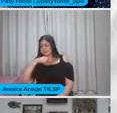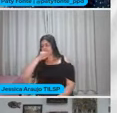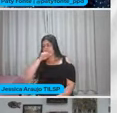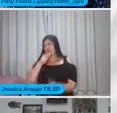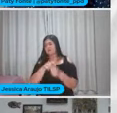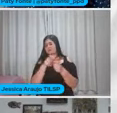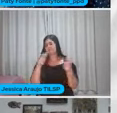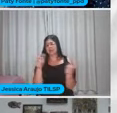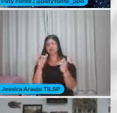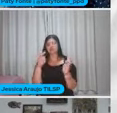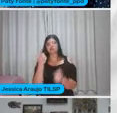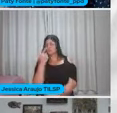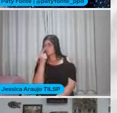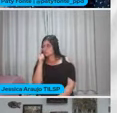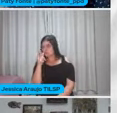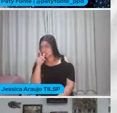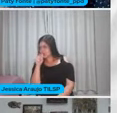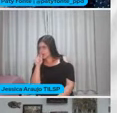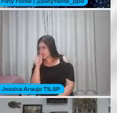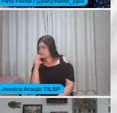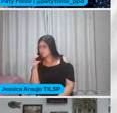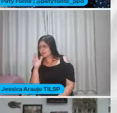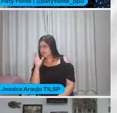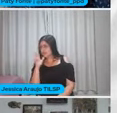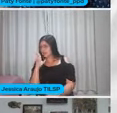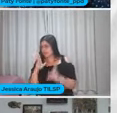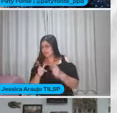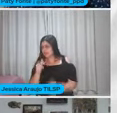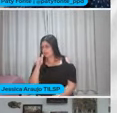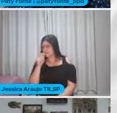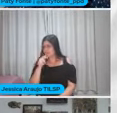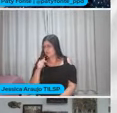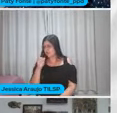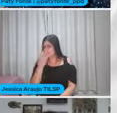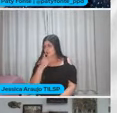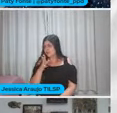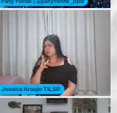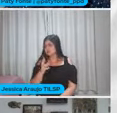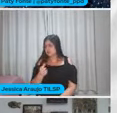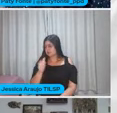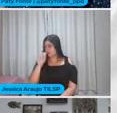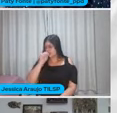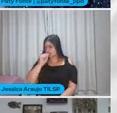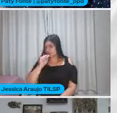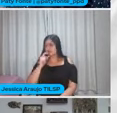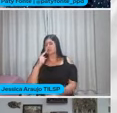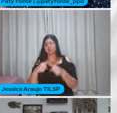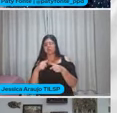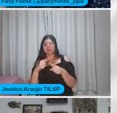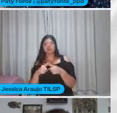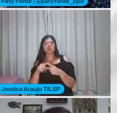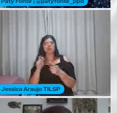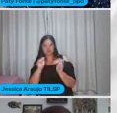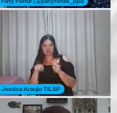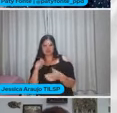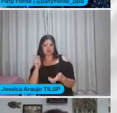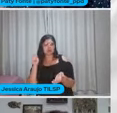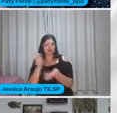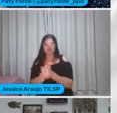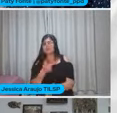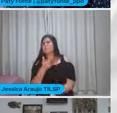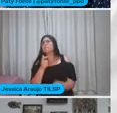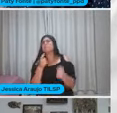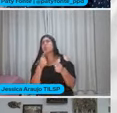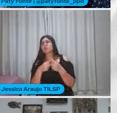humanidade Que não tem acesso A água potável E por isso Ainda que eu possa pagar Milhões